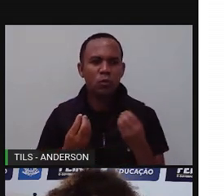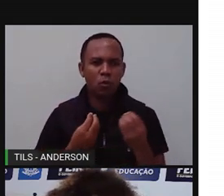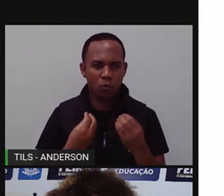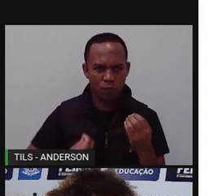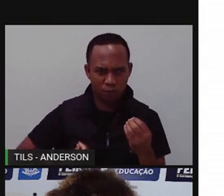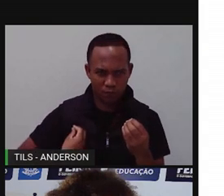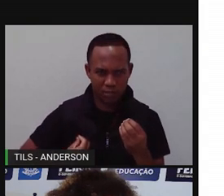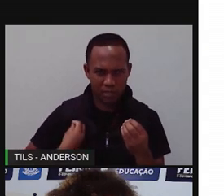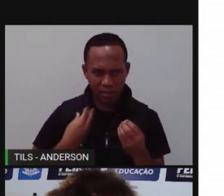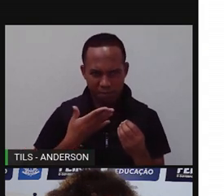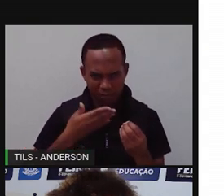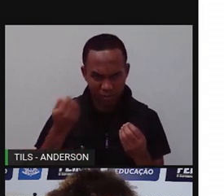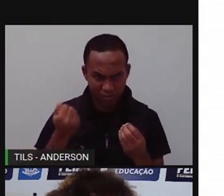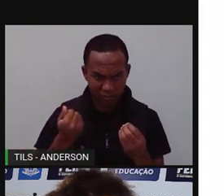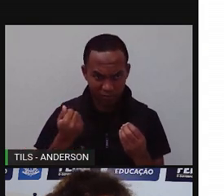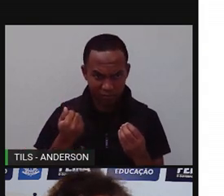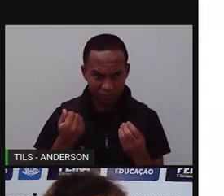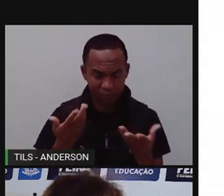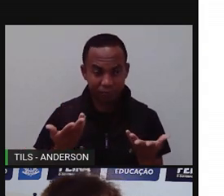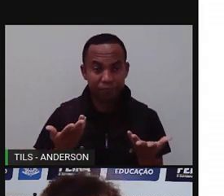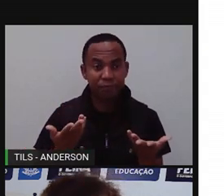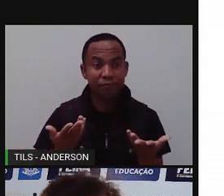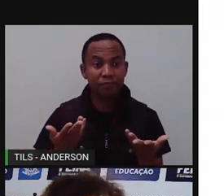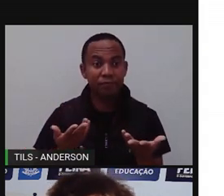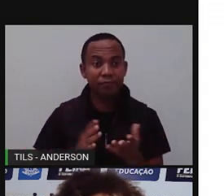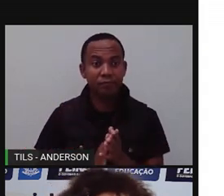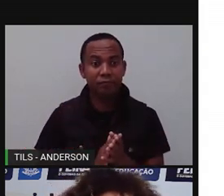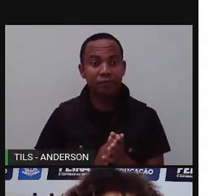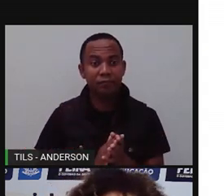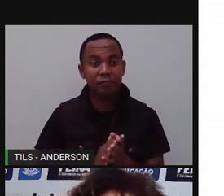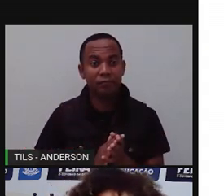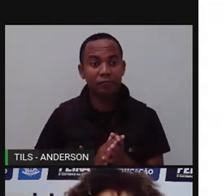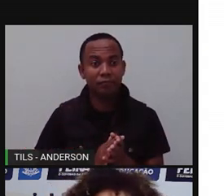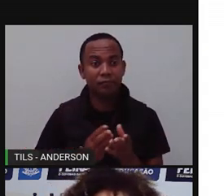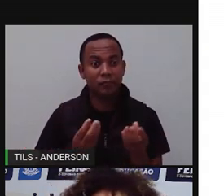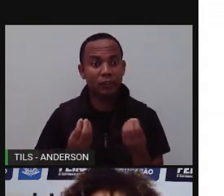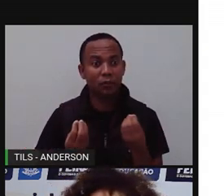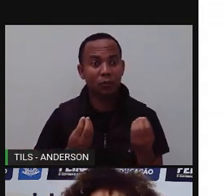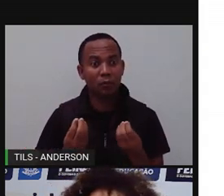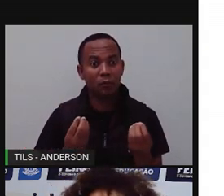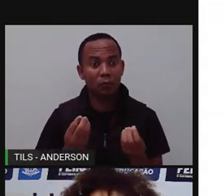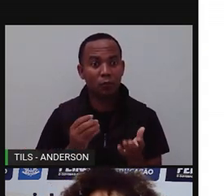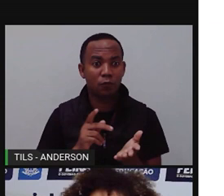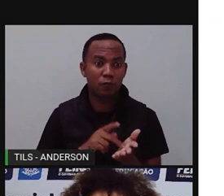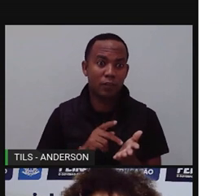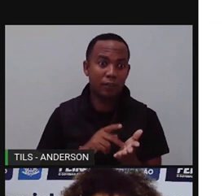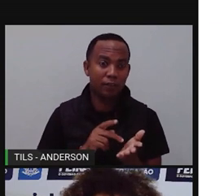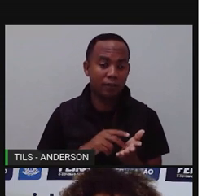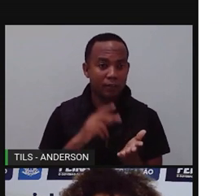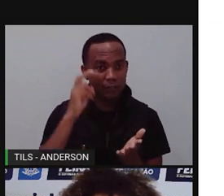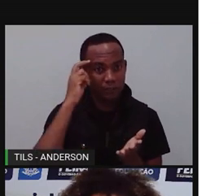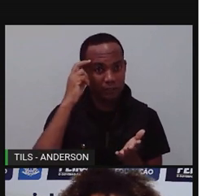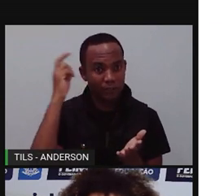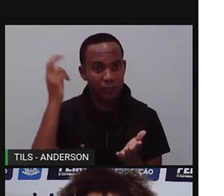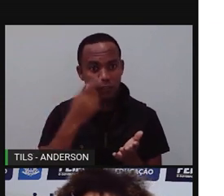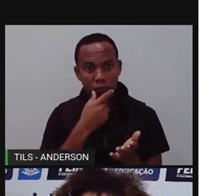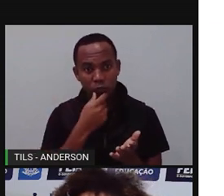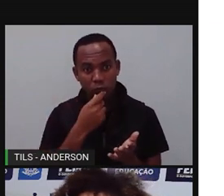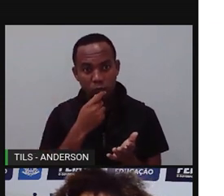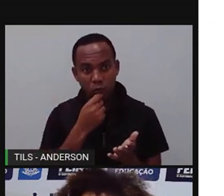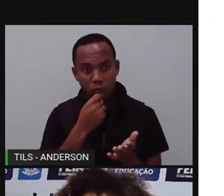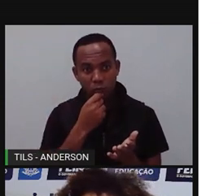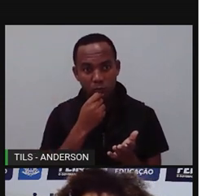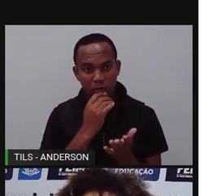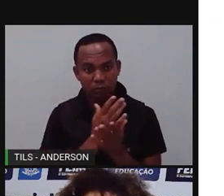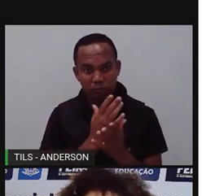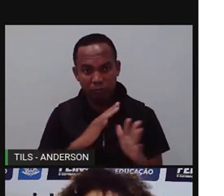vida mais saudável, não vai? E aí? É, na verdade, inteligente do homem destruir a natureza ou